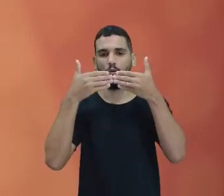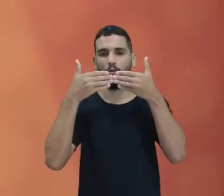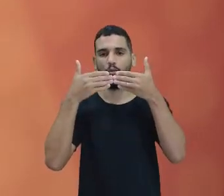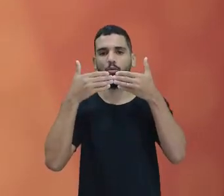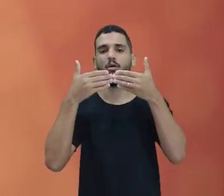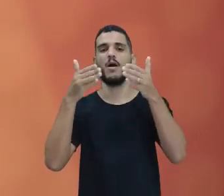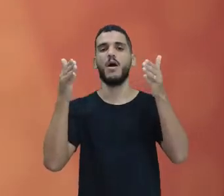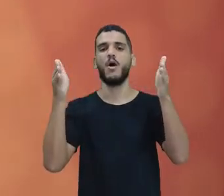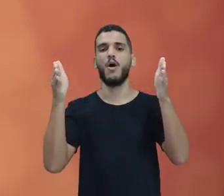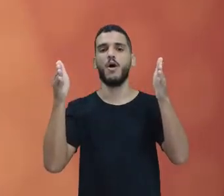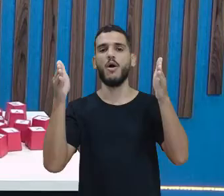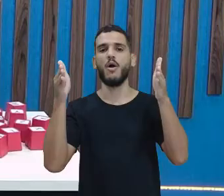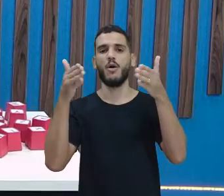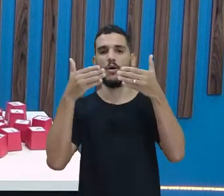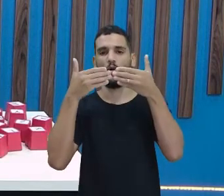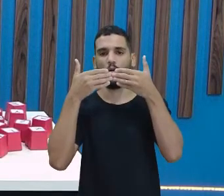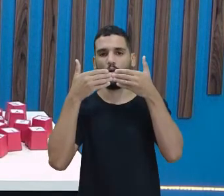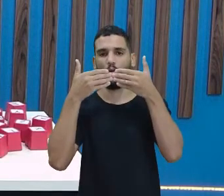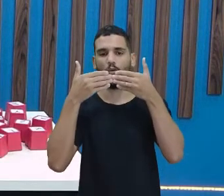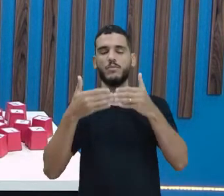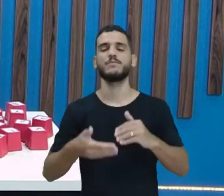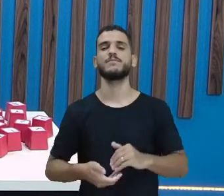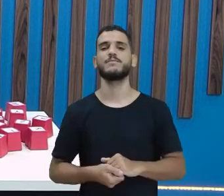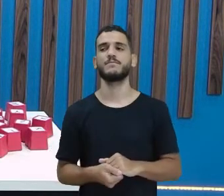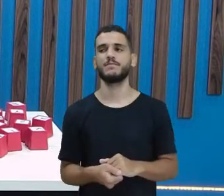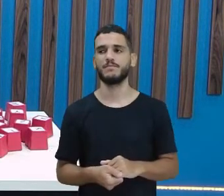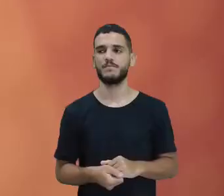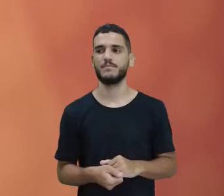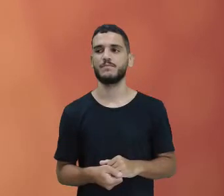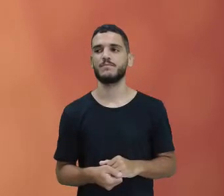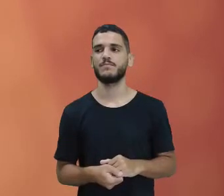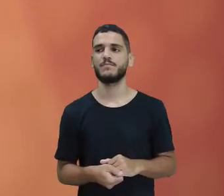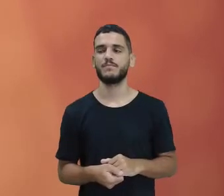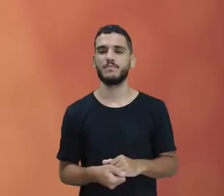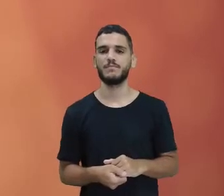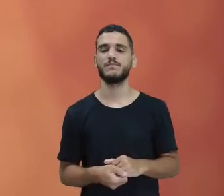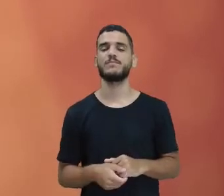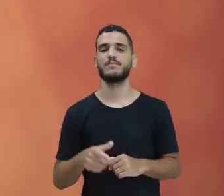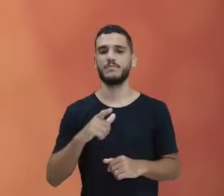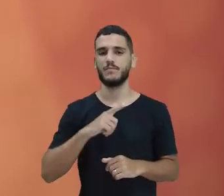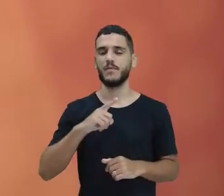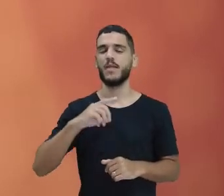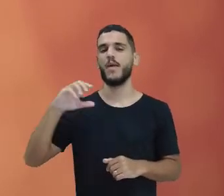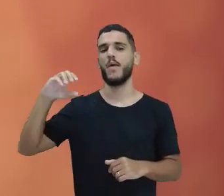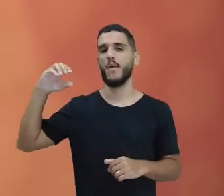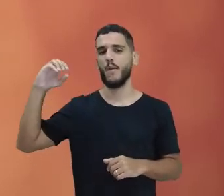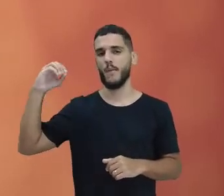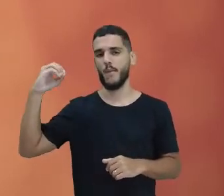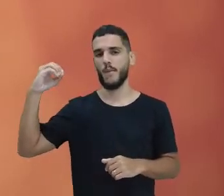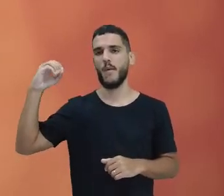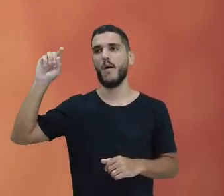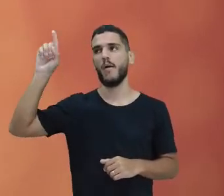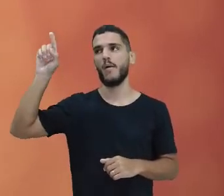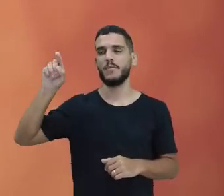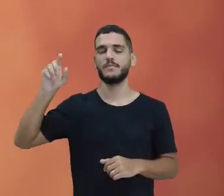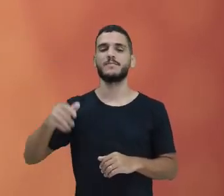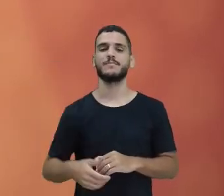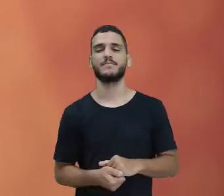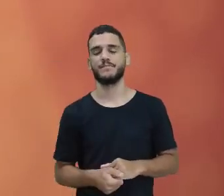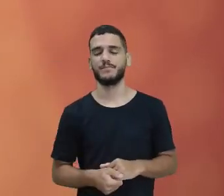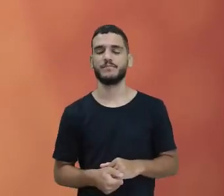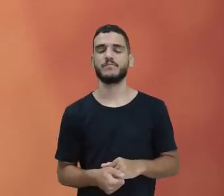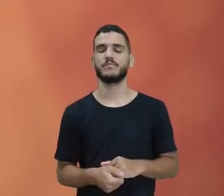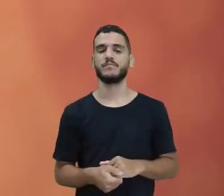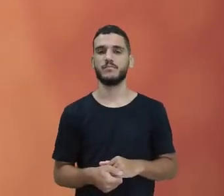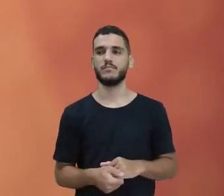acento, tá? Que é o... Esse acento aqui, olha. Eu tenho o